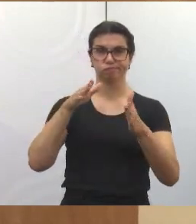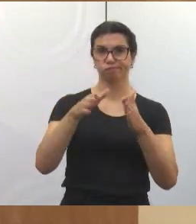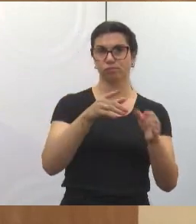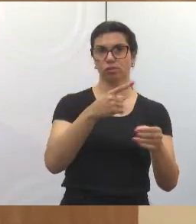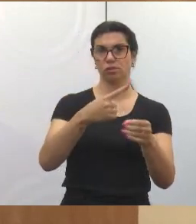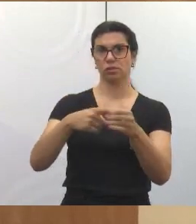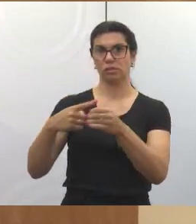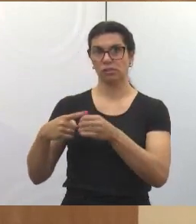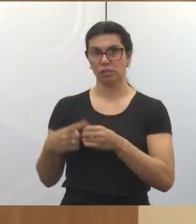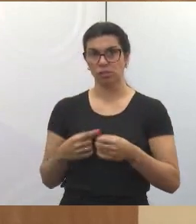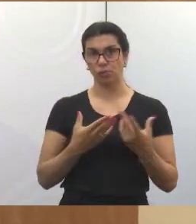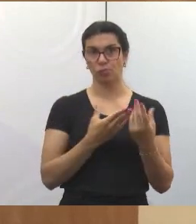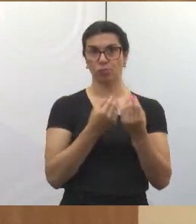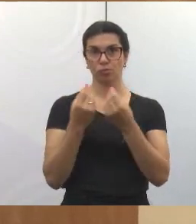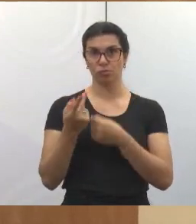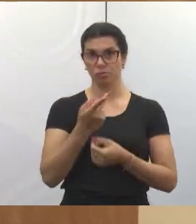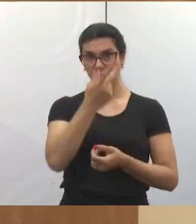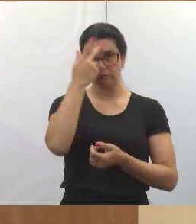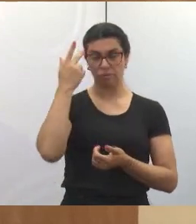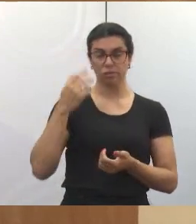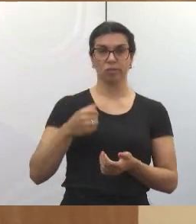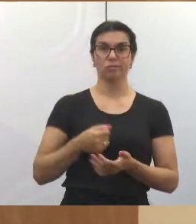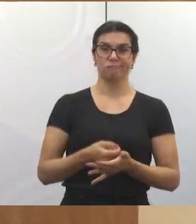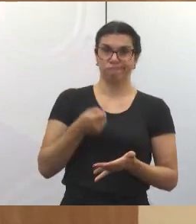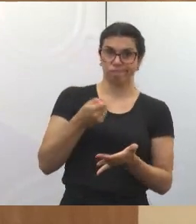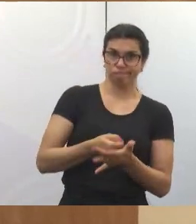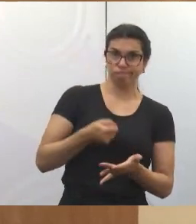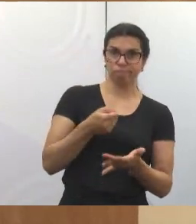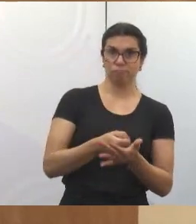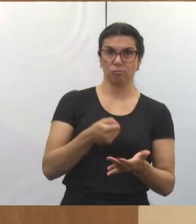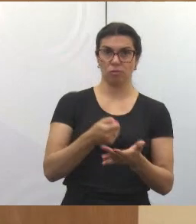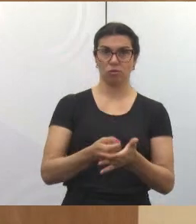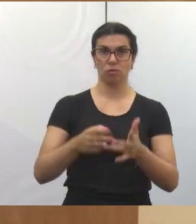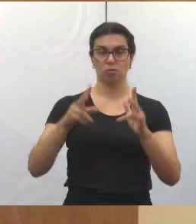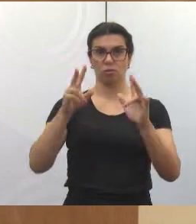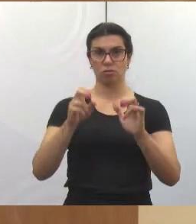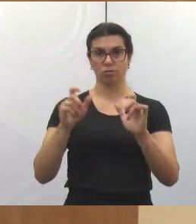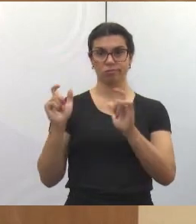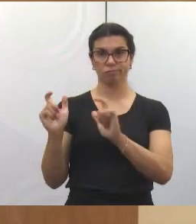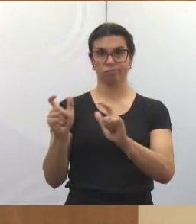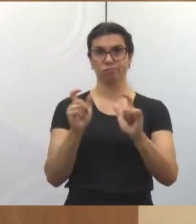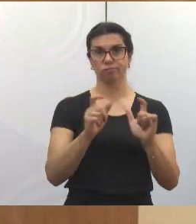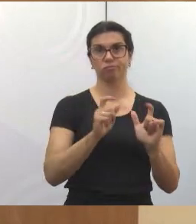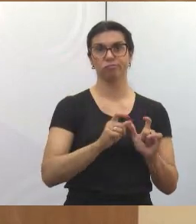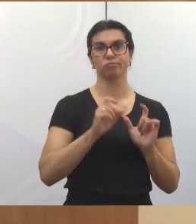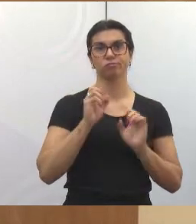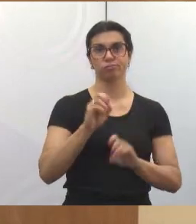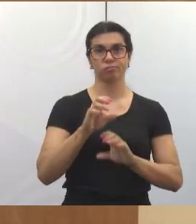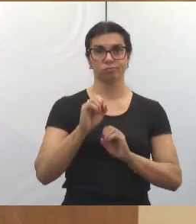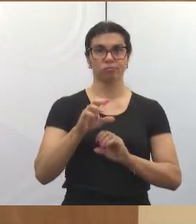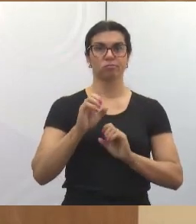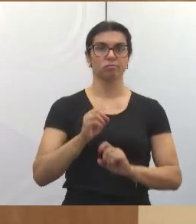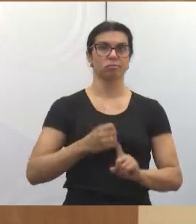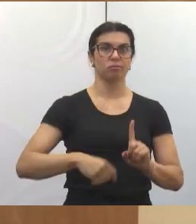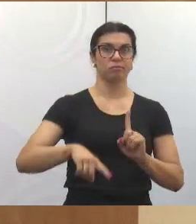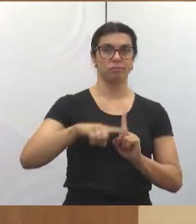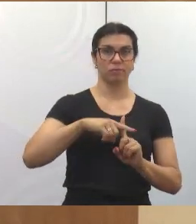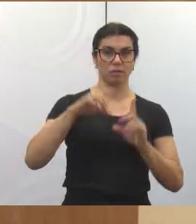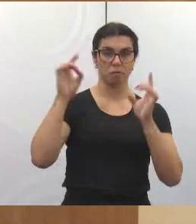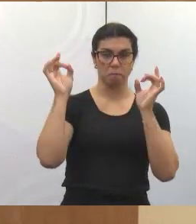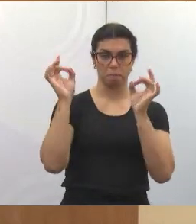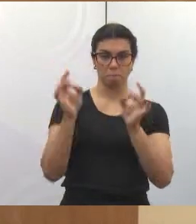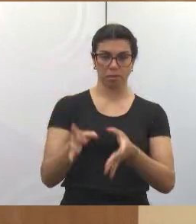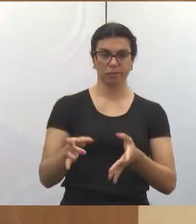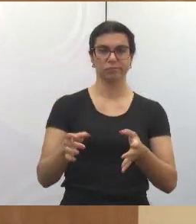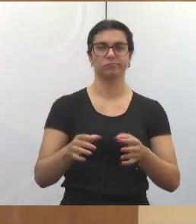muitas cobranças com relação à situação que se encontra os educamais, abandonados